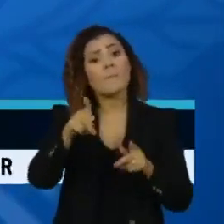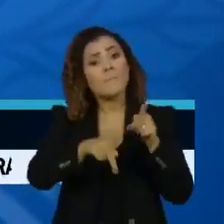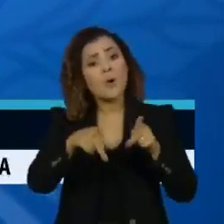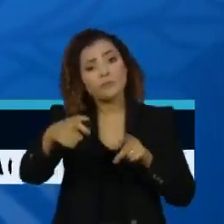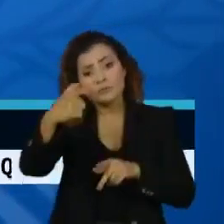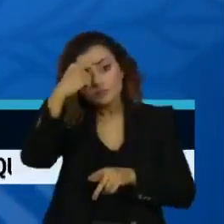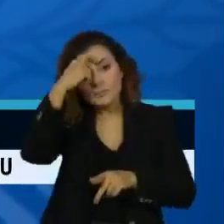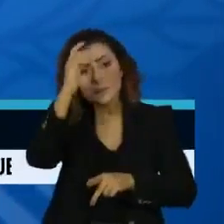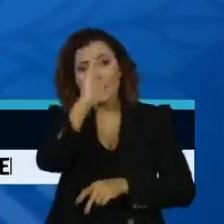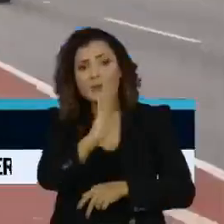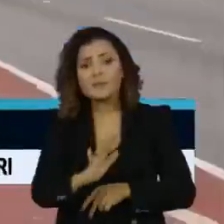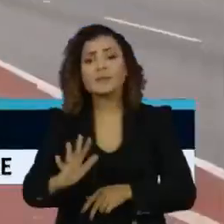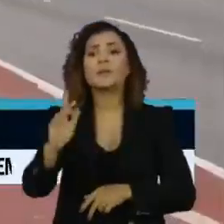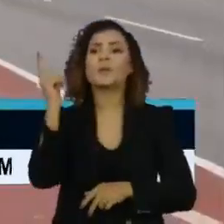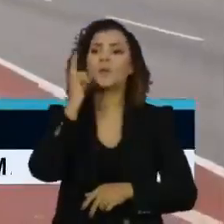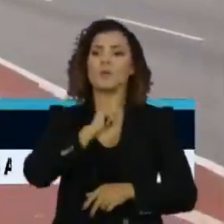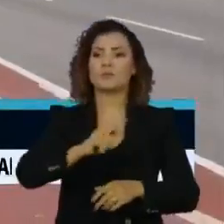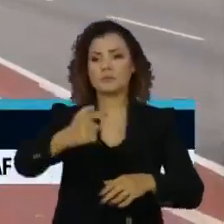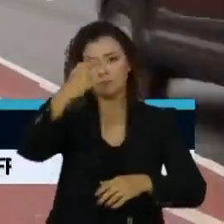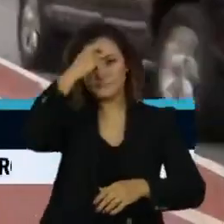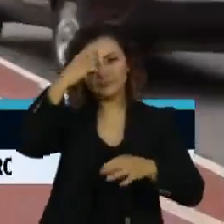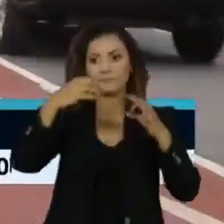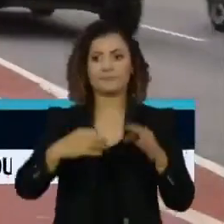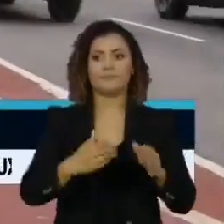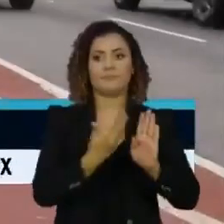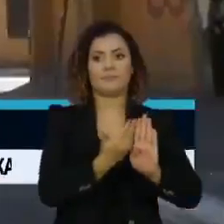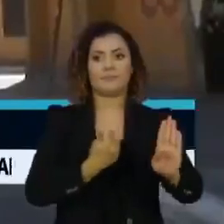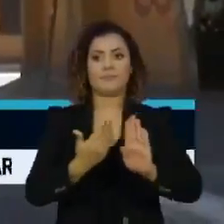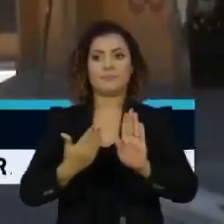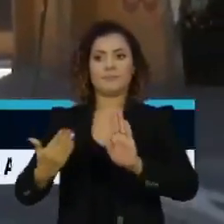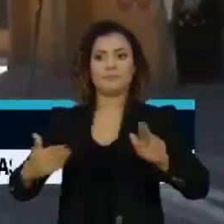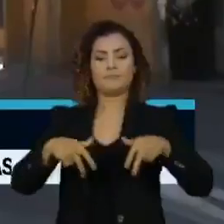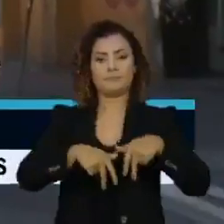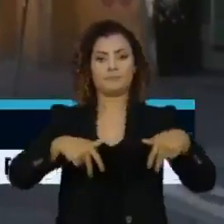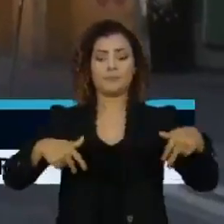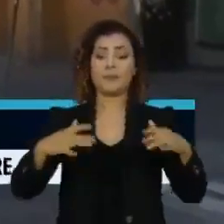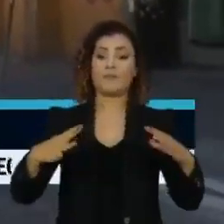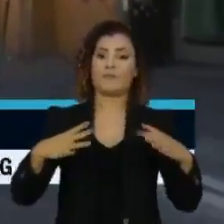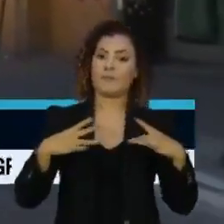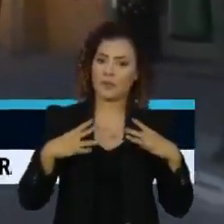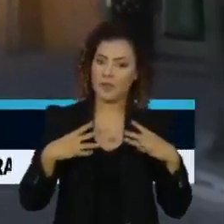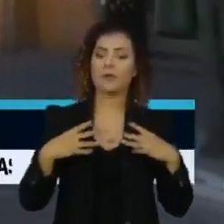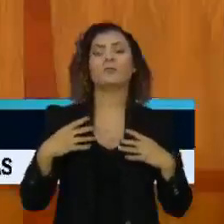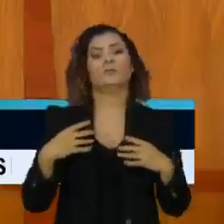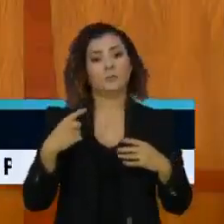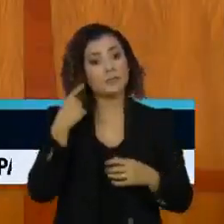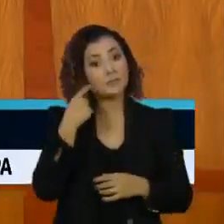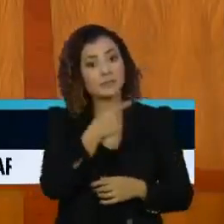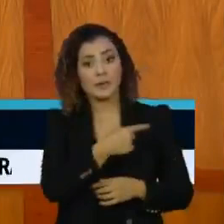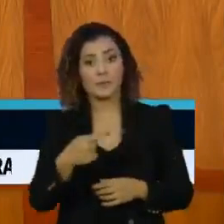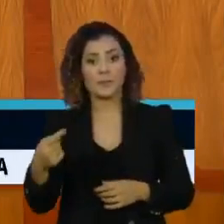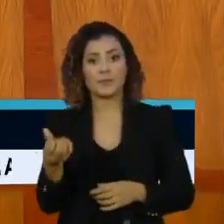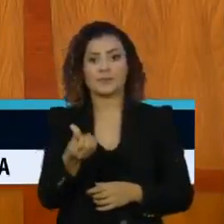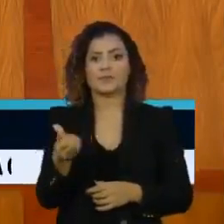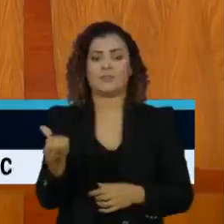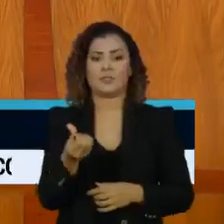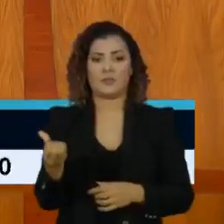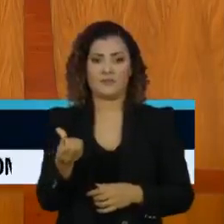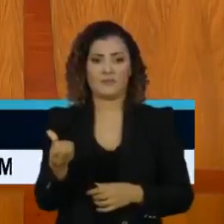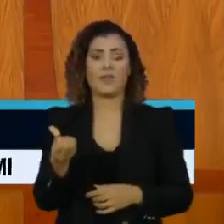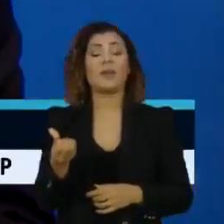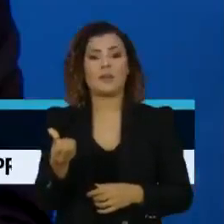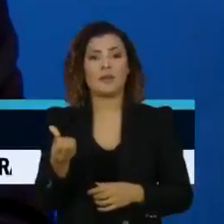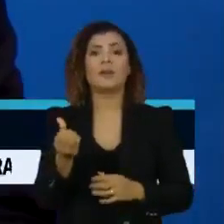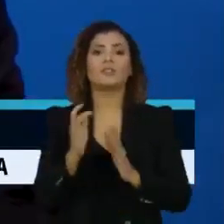consciência de que precisa fazer o distanciamento social, mesmo num feriado de Semana Santa. Queiroga foi na mesma